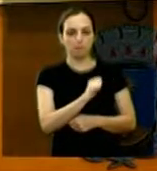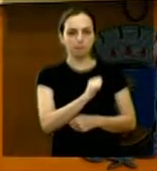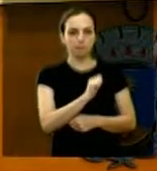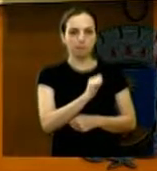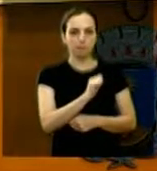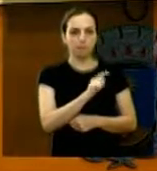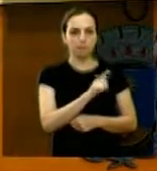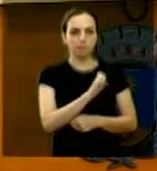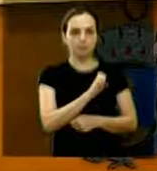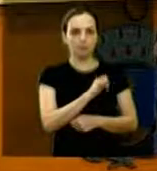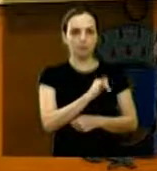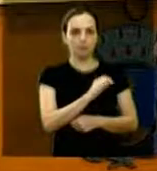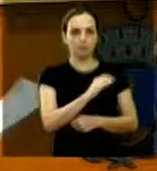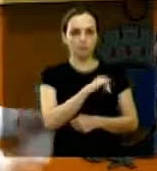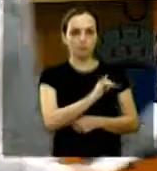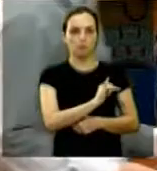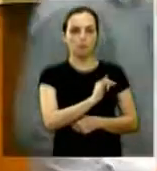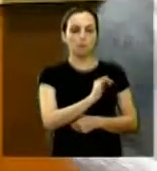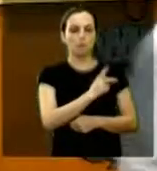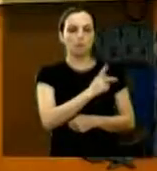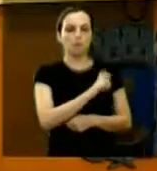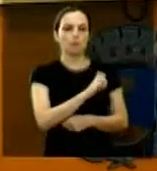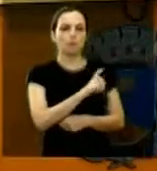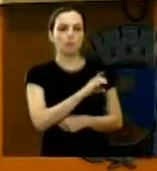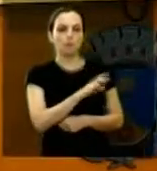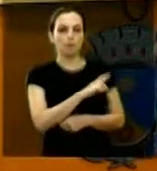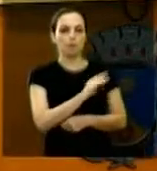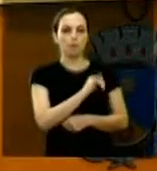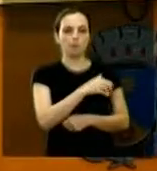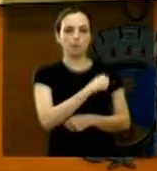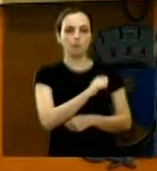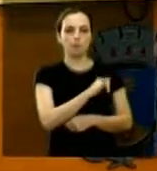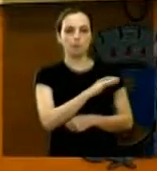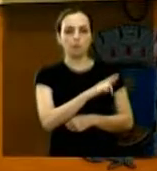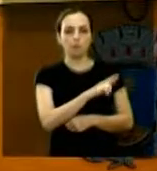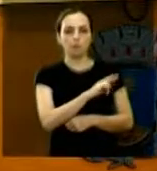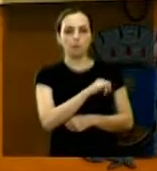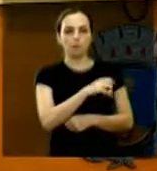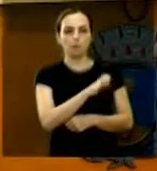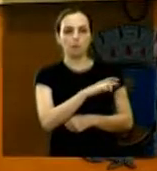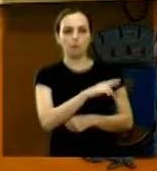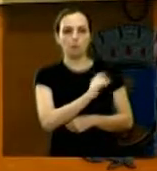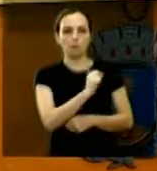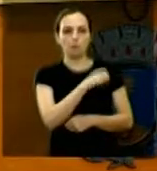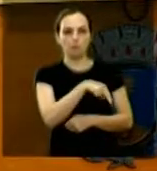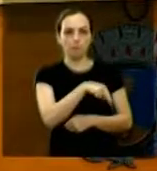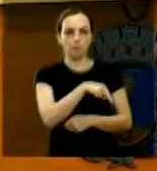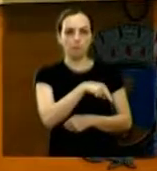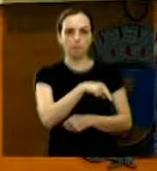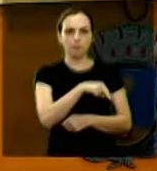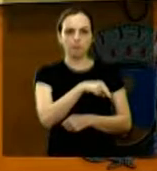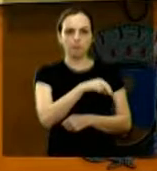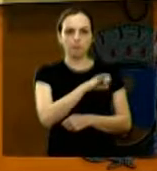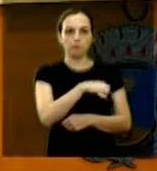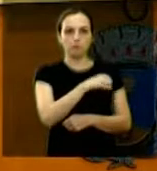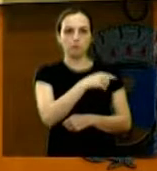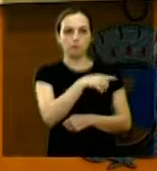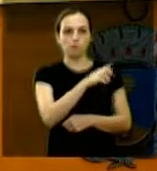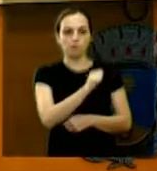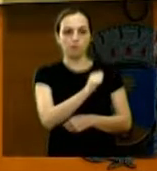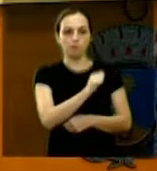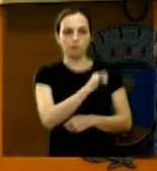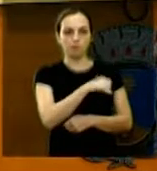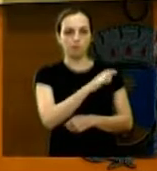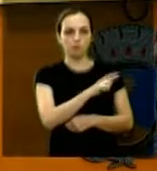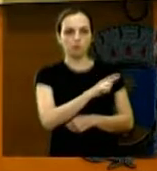Sabonete presente Dr. Helder presente Jair Martinelli presente farmacêutico Jefferson e Achuda presente João Farias presente